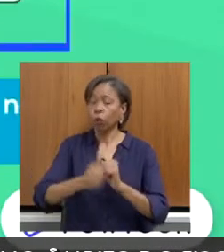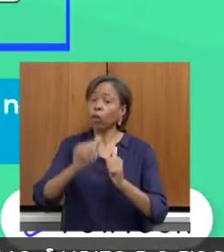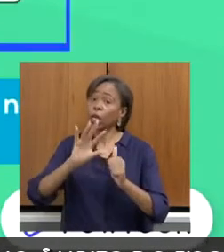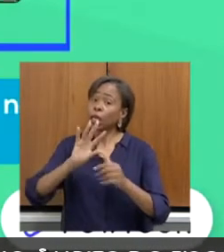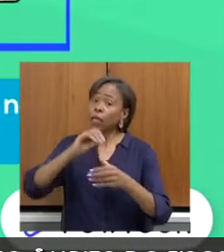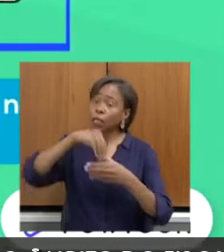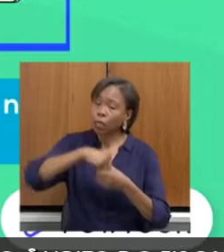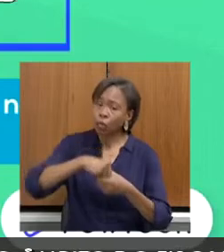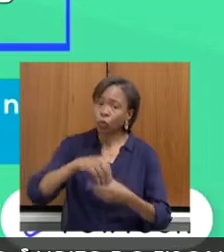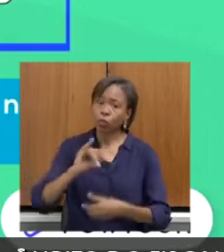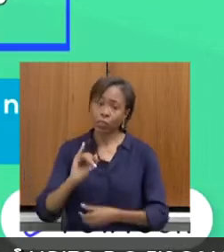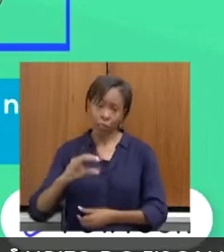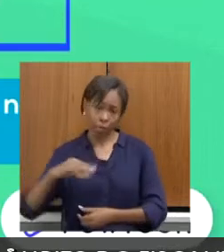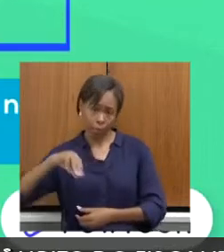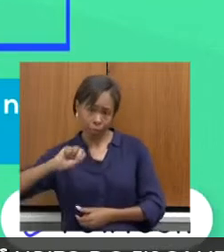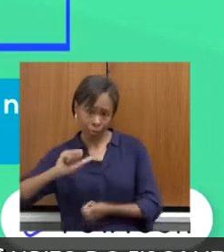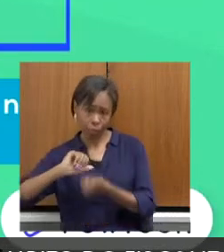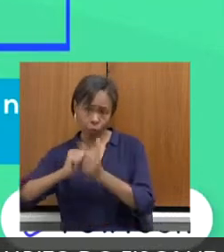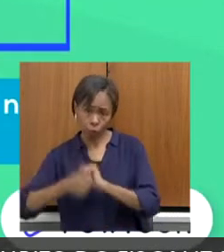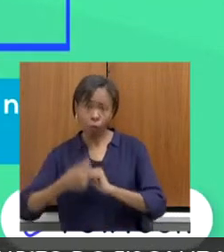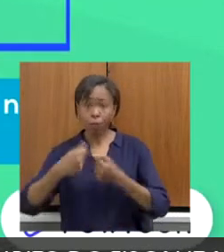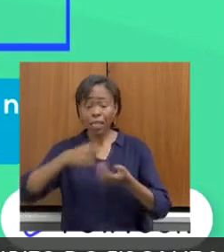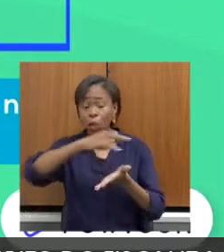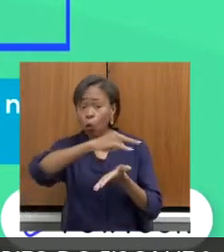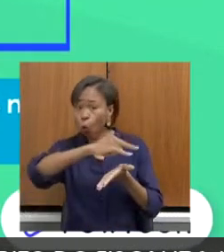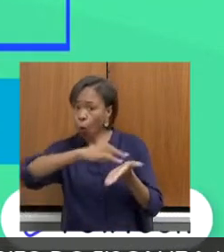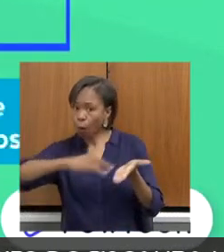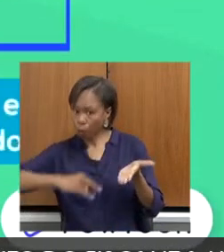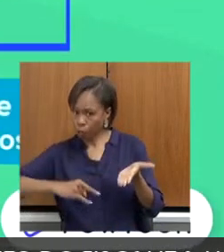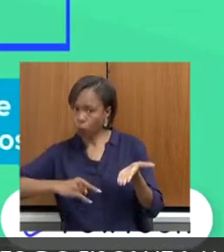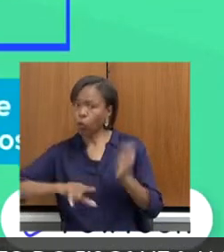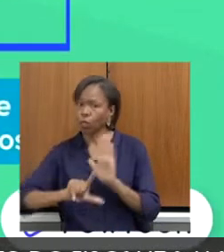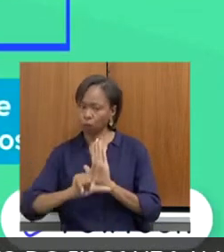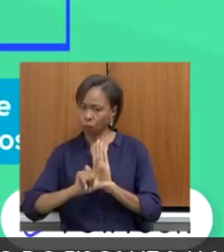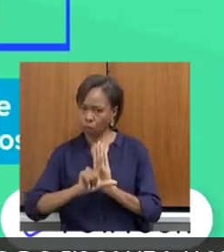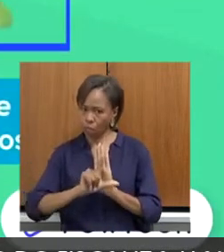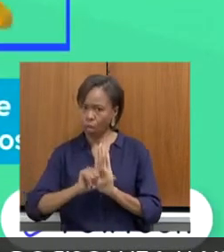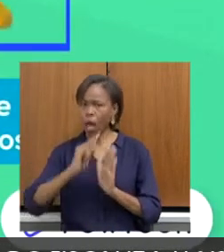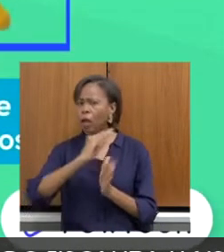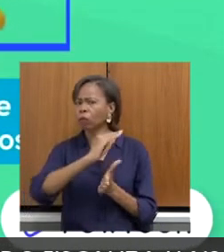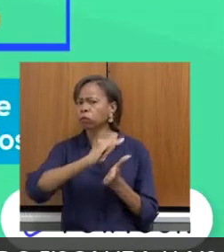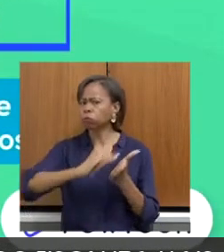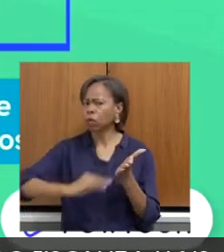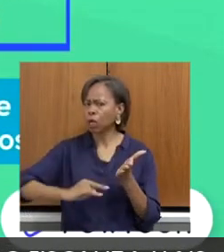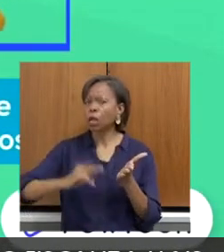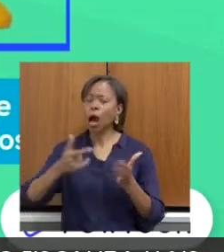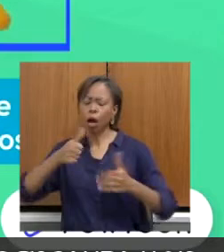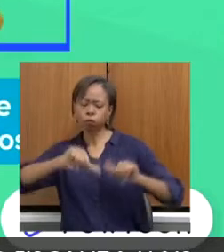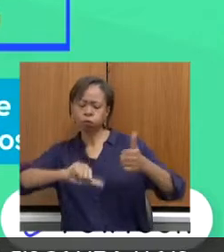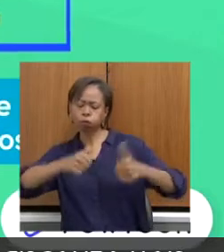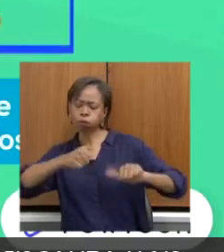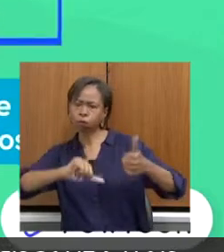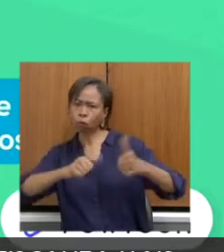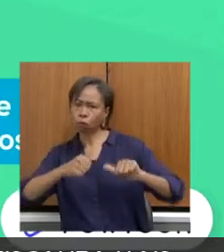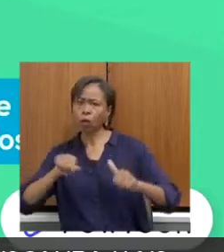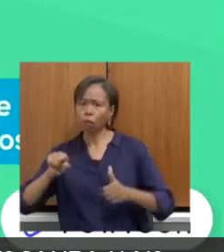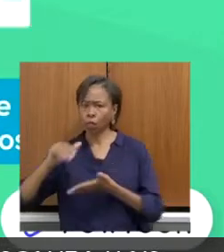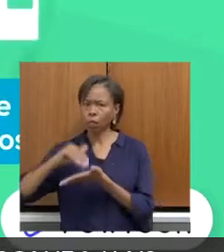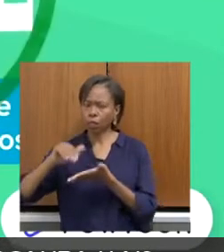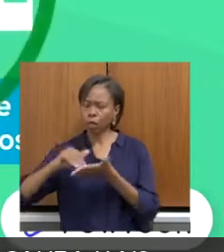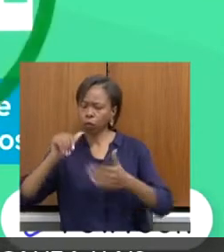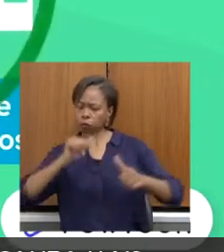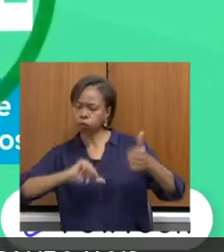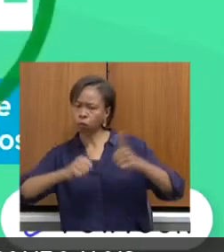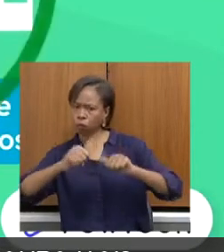Esportivo os documentos especificados à legislação vigente. A documentação é, então, analisada pela SUBESP, que publica os municípios